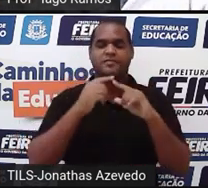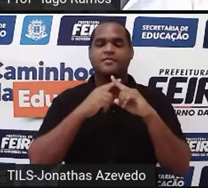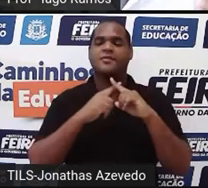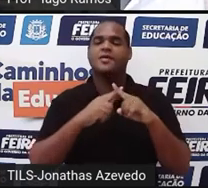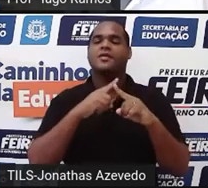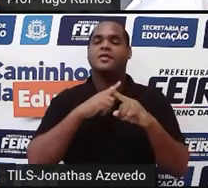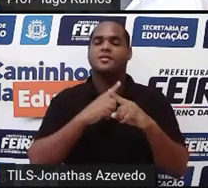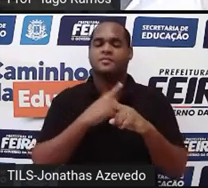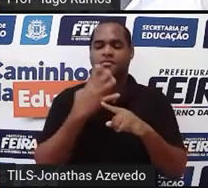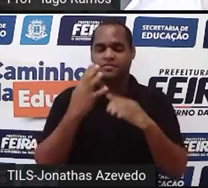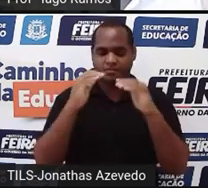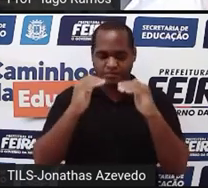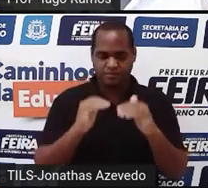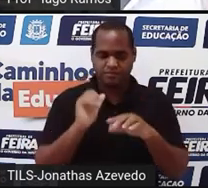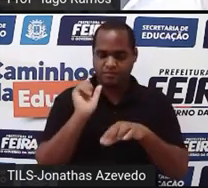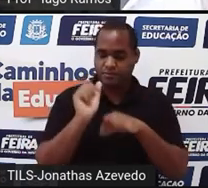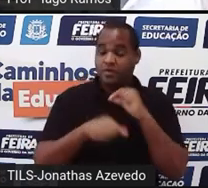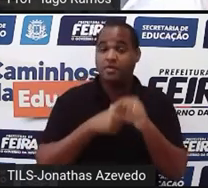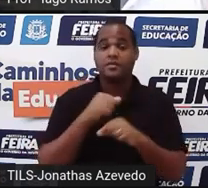dá a de baixo.